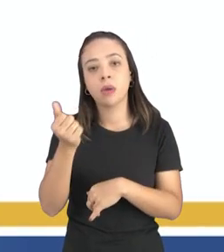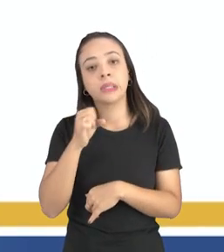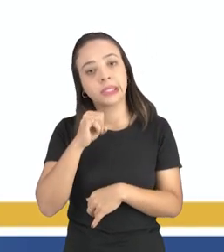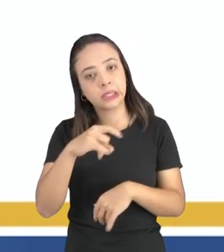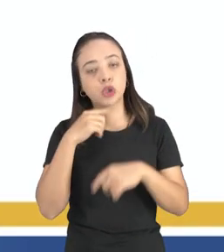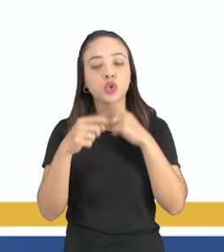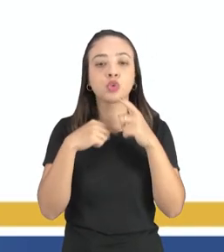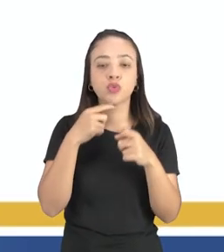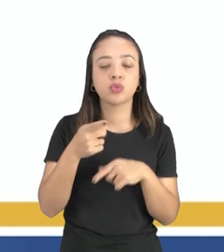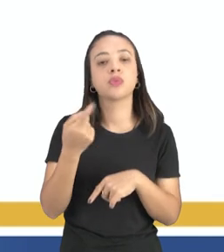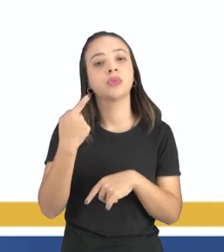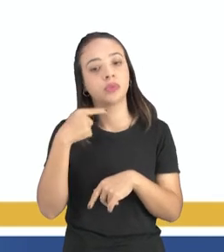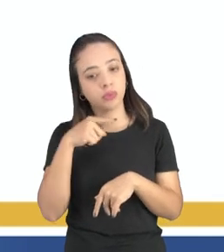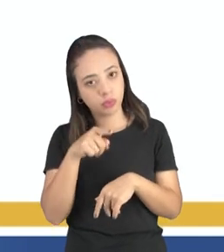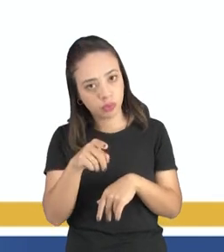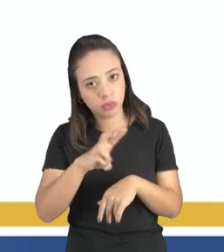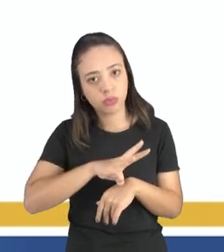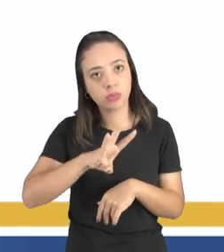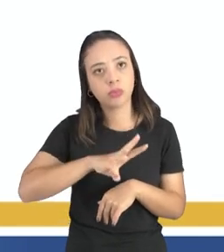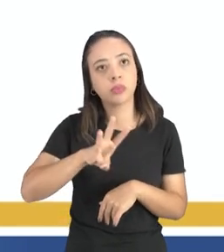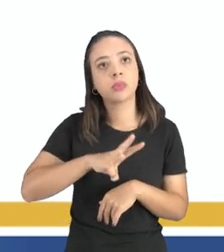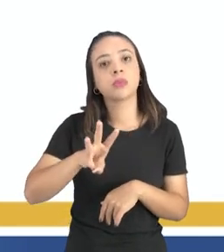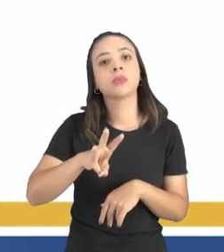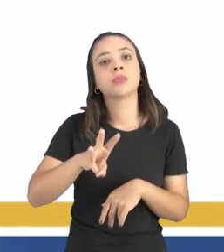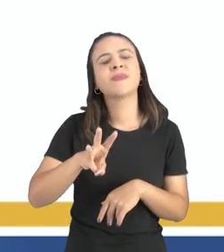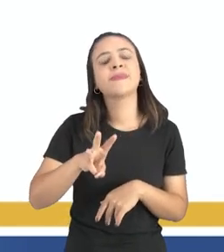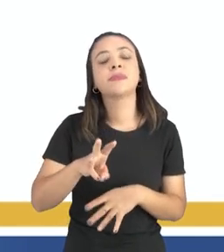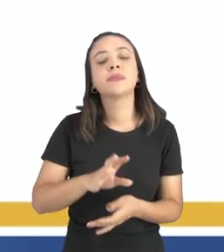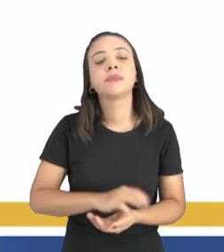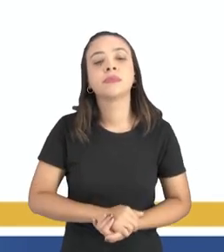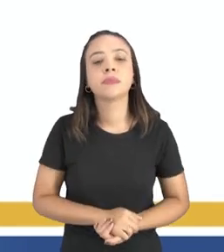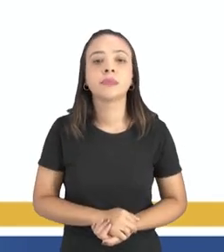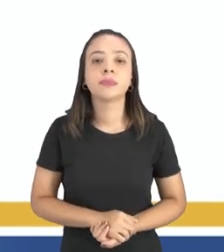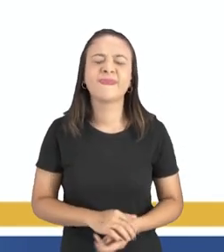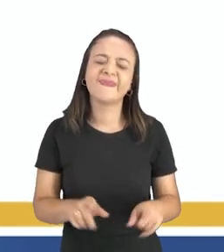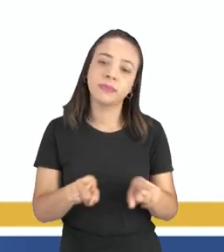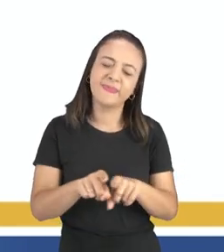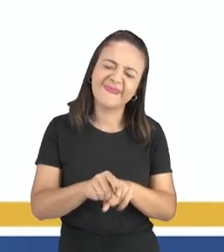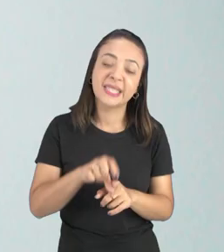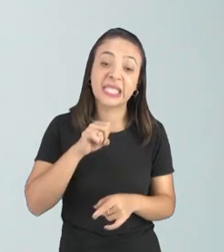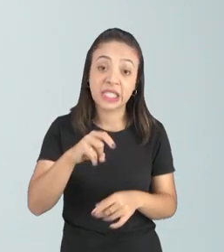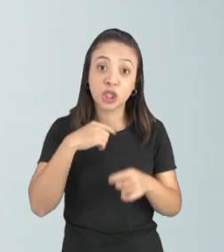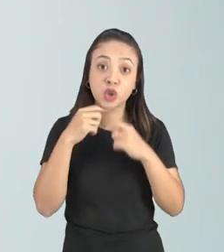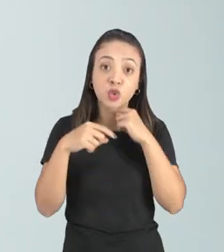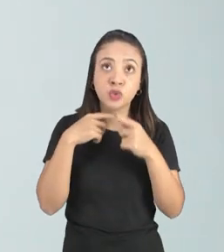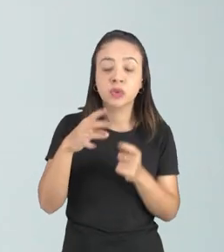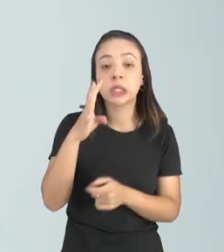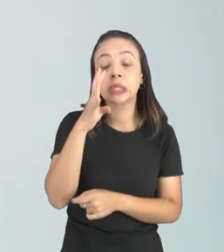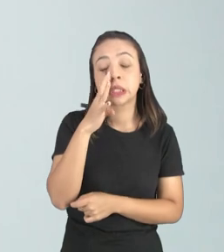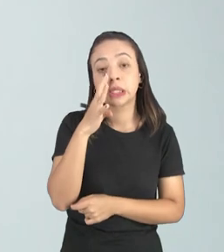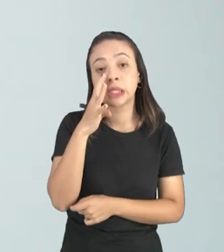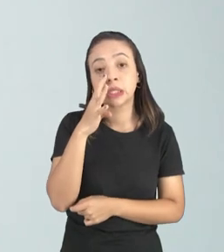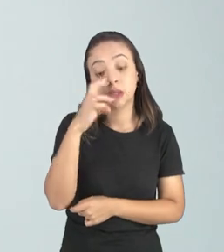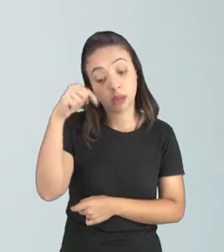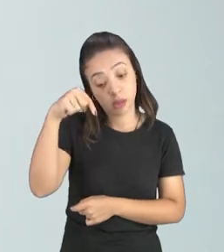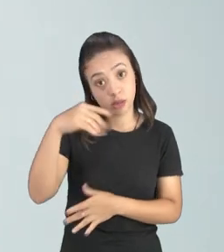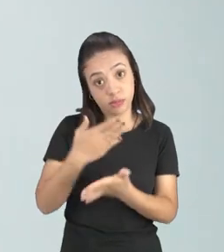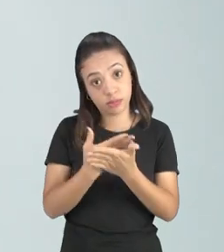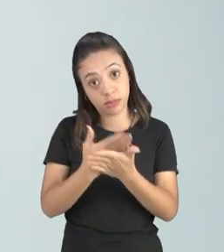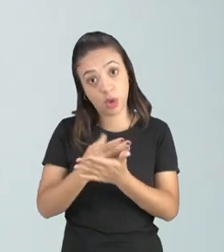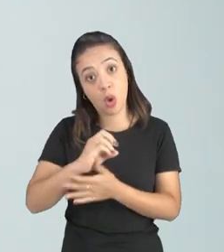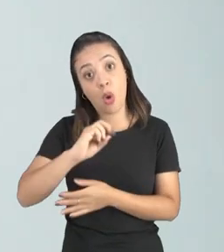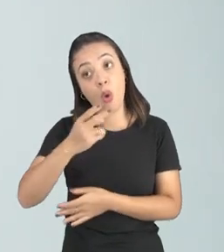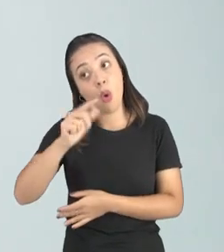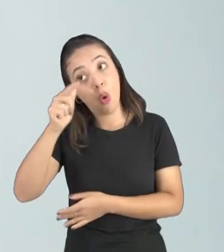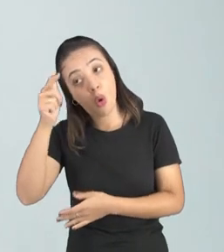alguma dúvida você pode acessar tem muitas informações contidas nesses links e para qualquer dúvida assistir de novo essa aula